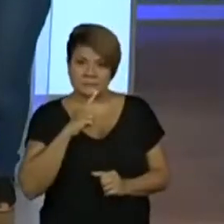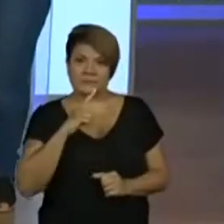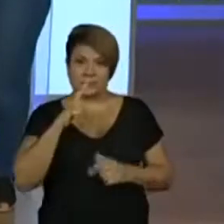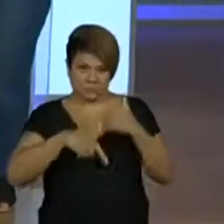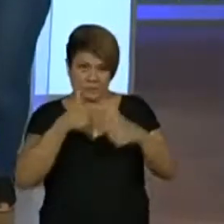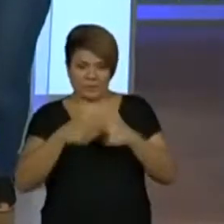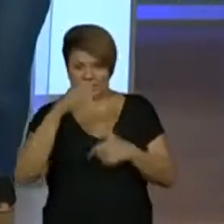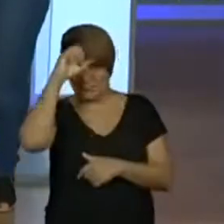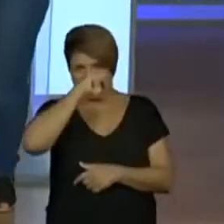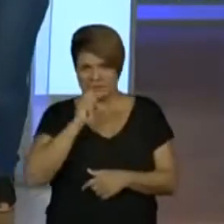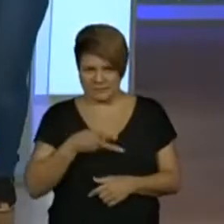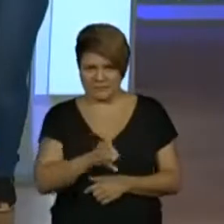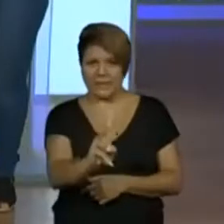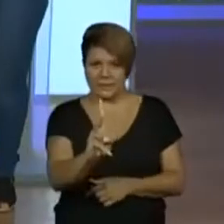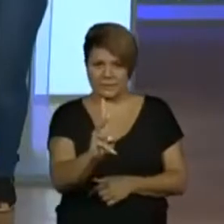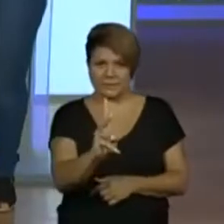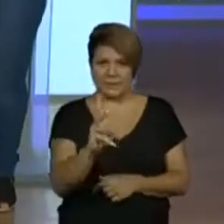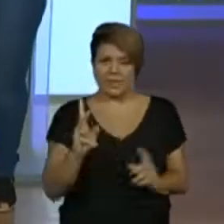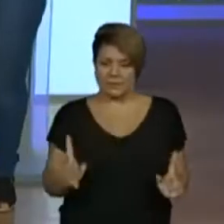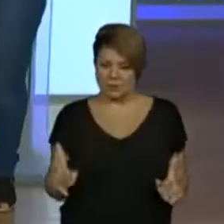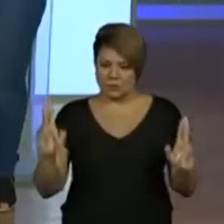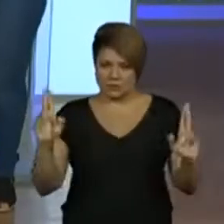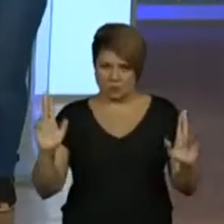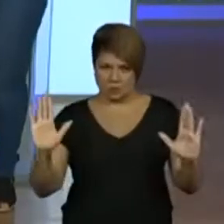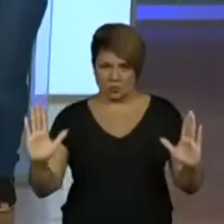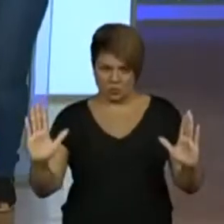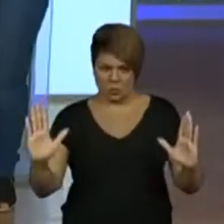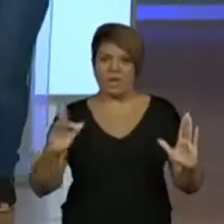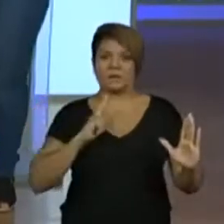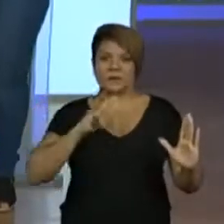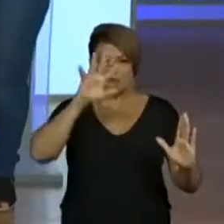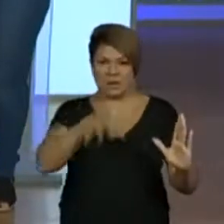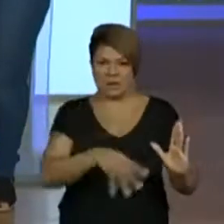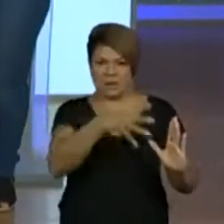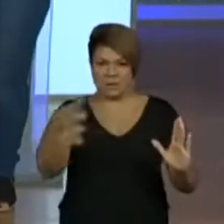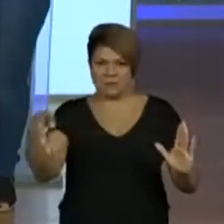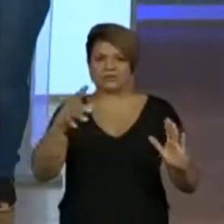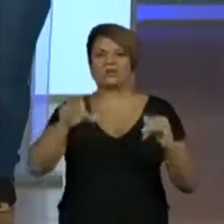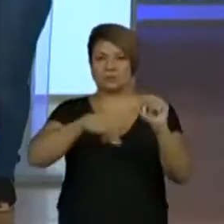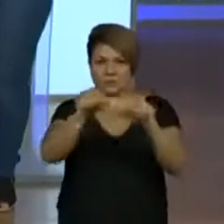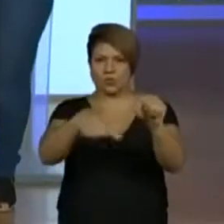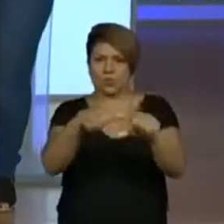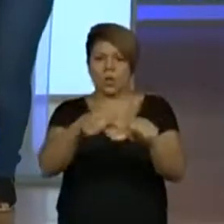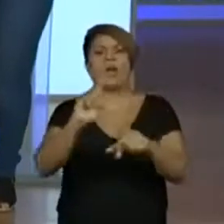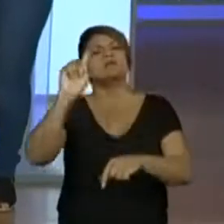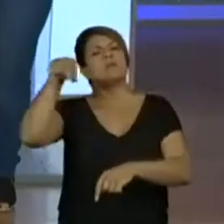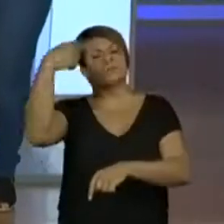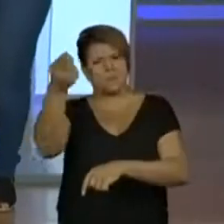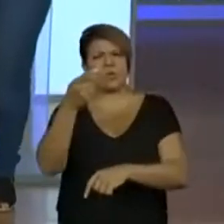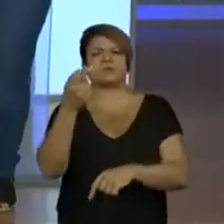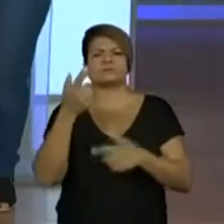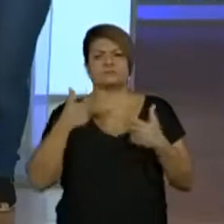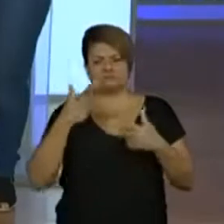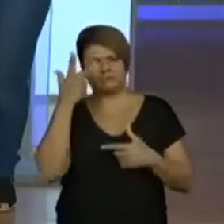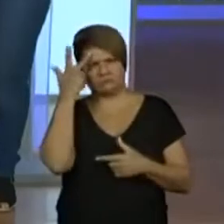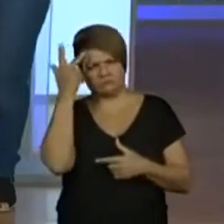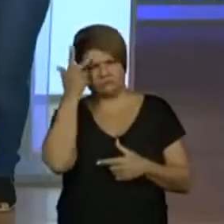Aprender Sempre, houve pequenas alterações na grade, mas logo, logo volta ao normal, né? Sim. Tá bom? Tá bom.